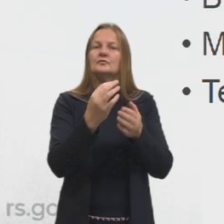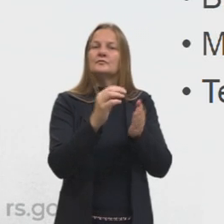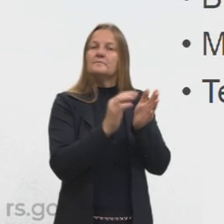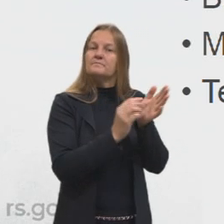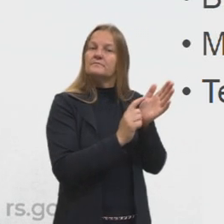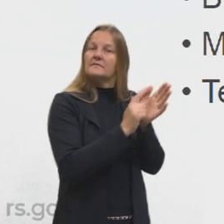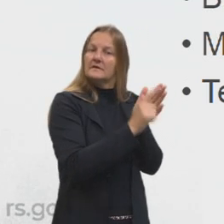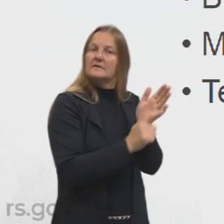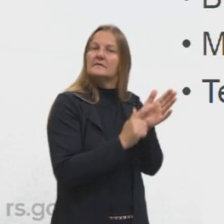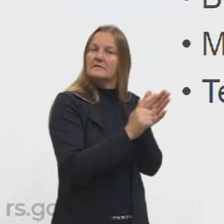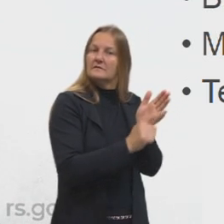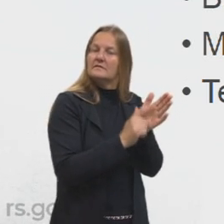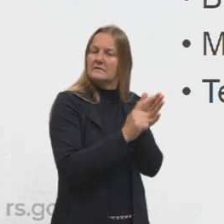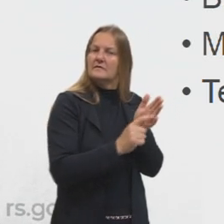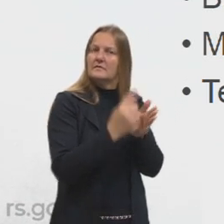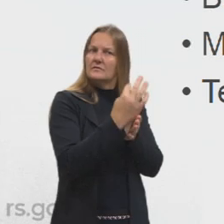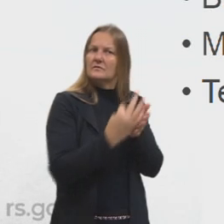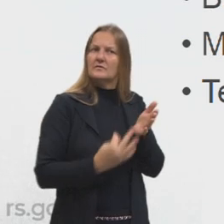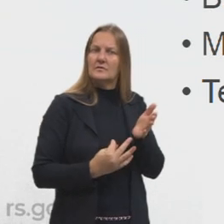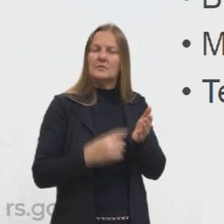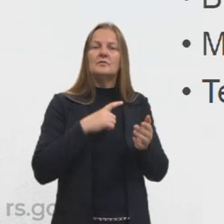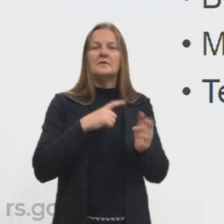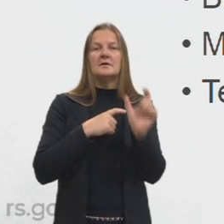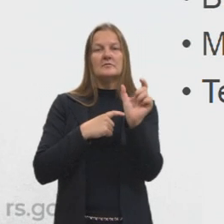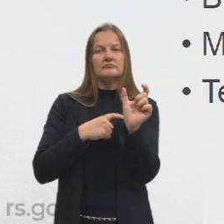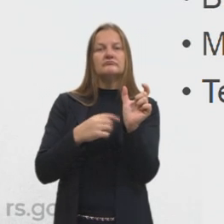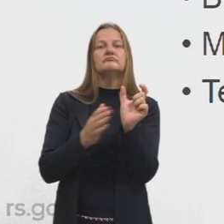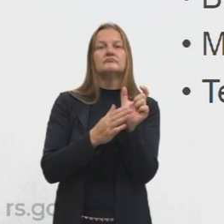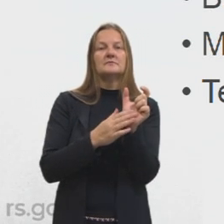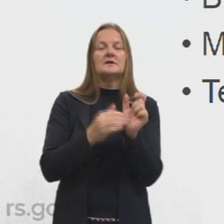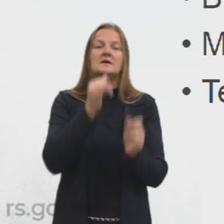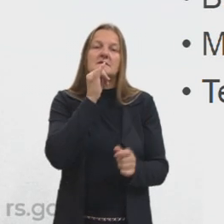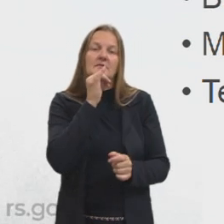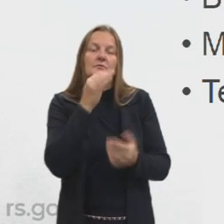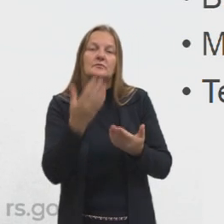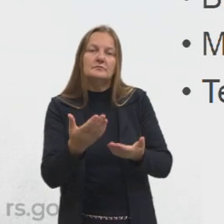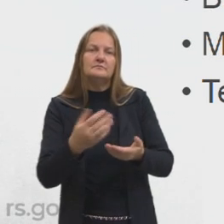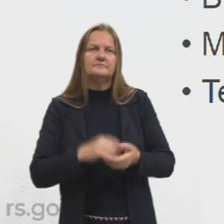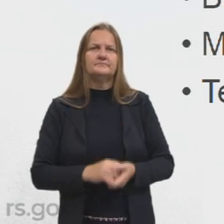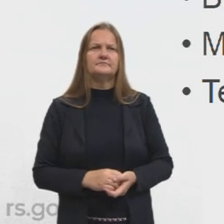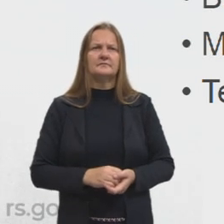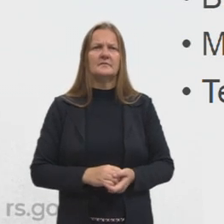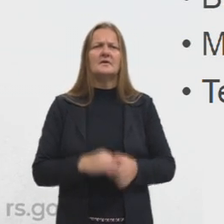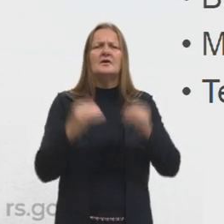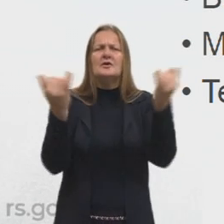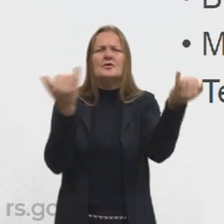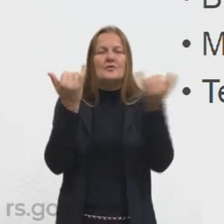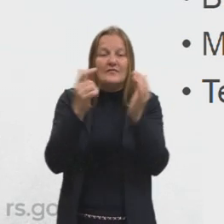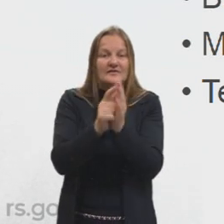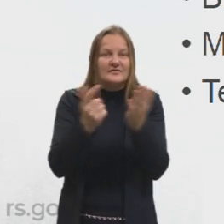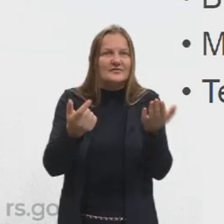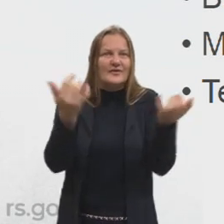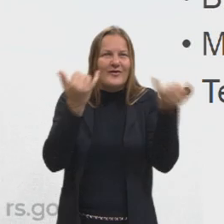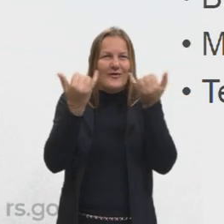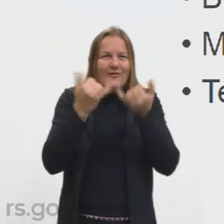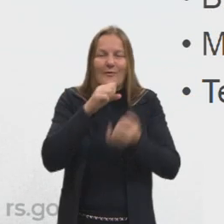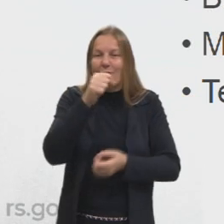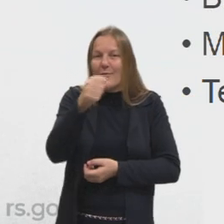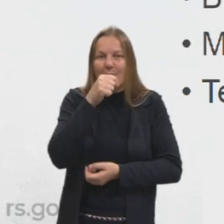textuais utilizam a linguagem denotativa. Por exemplo, notícias e reportagens,